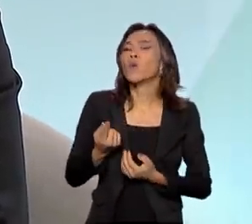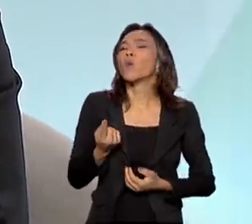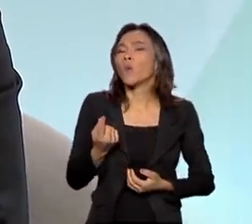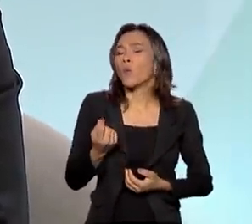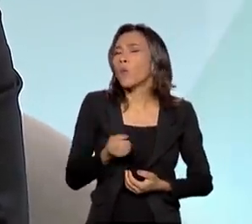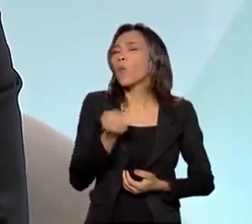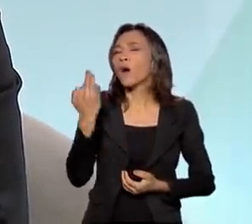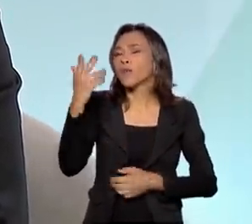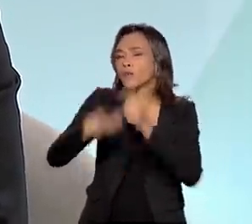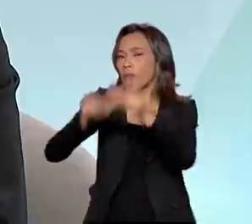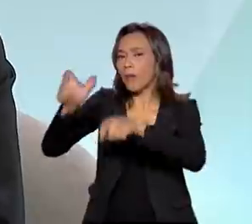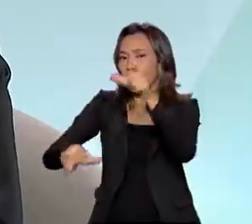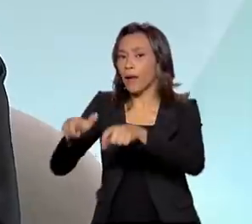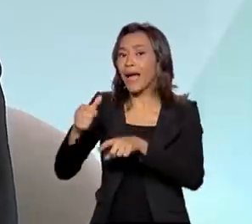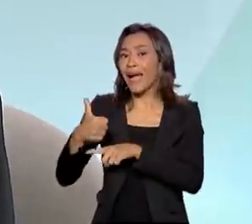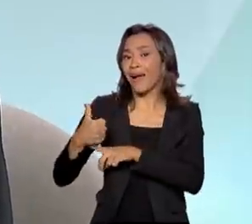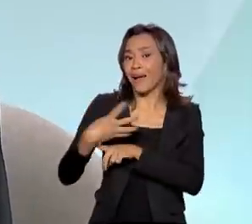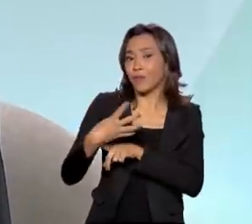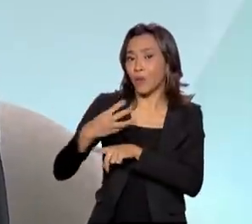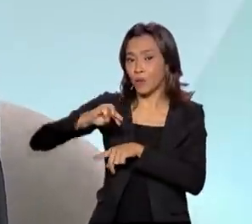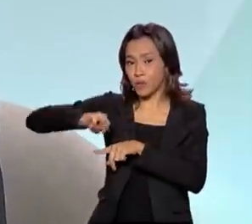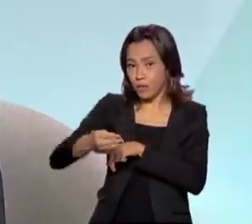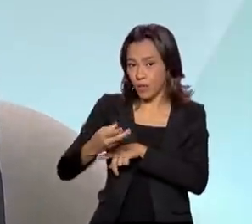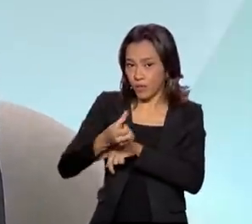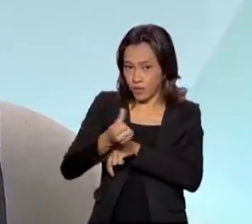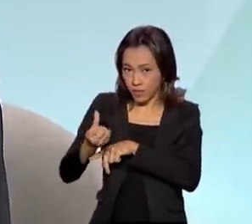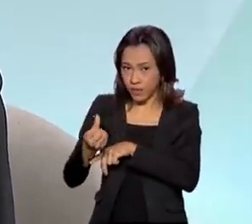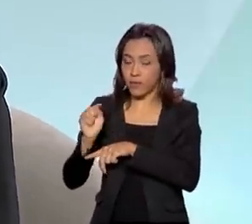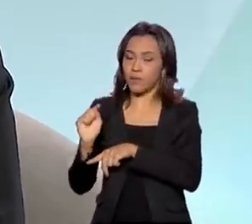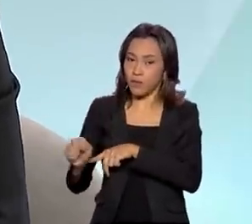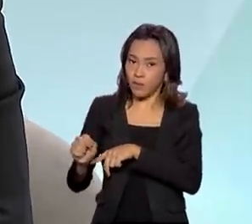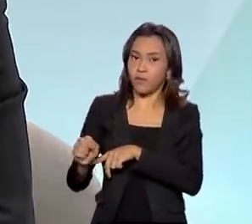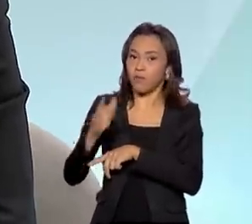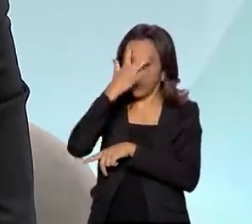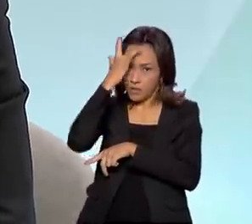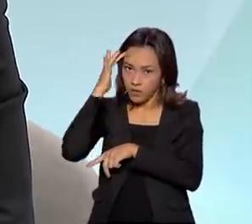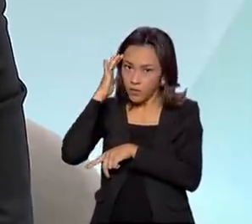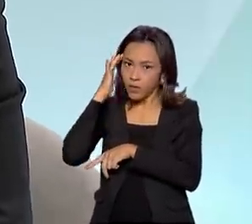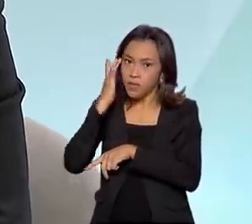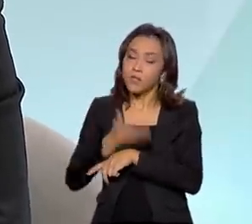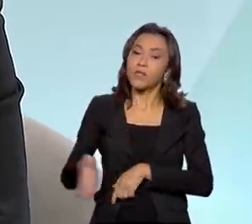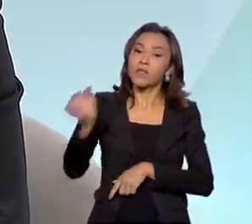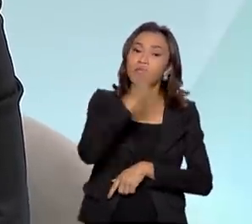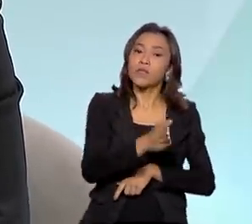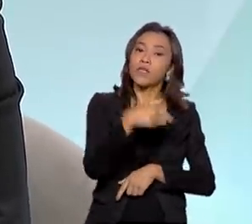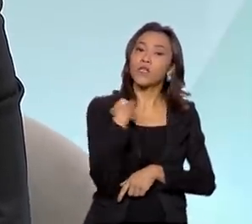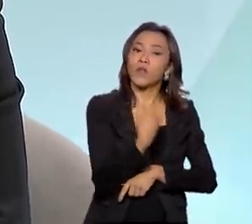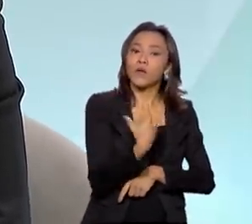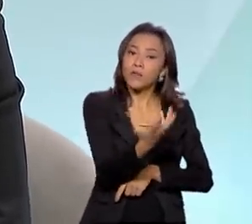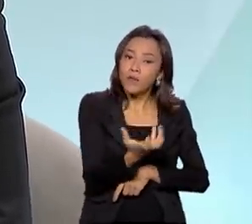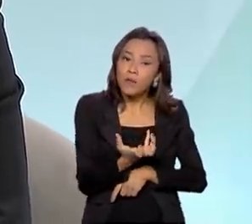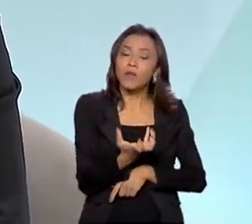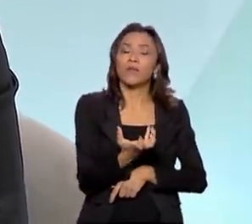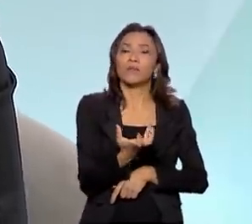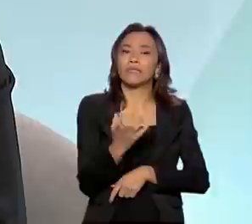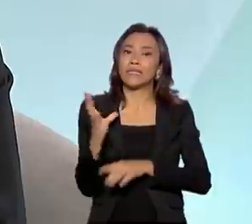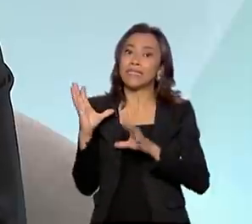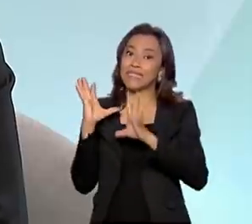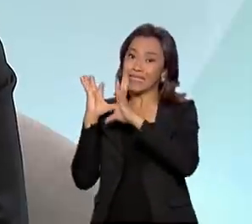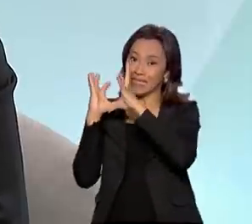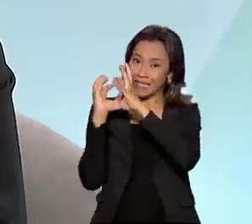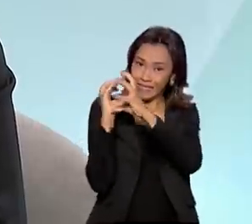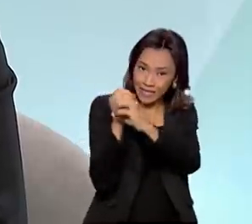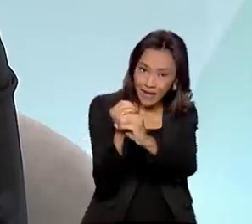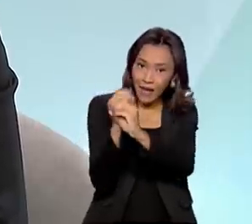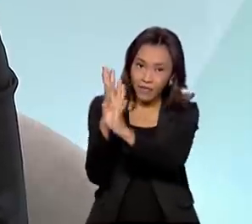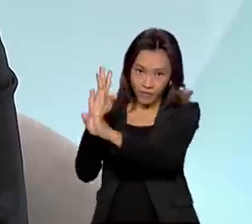$ 14,6 milhões de brasileiros e nós pretendemos zerar a fila